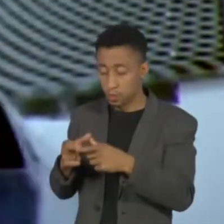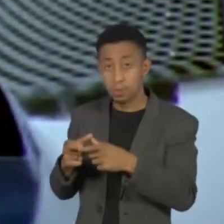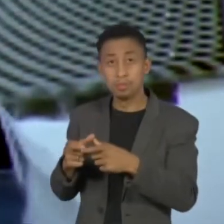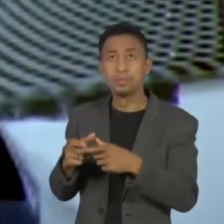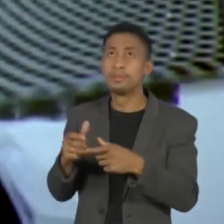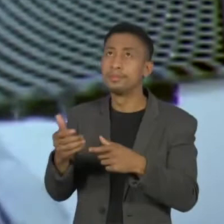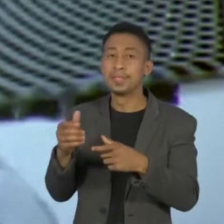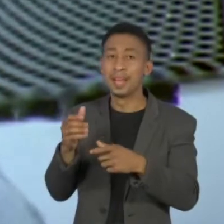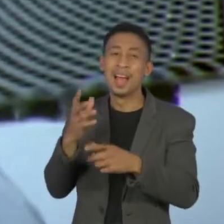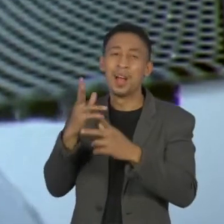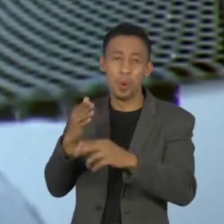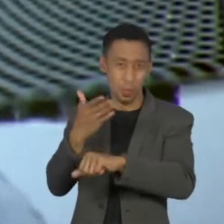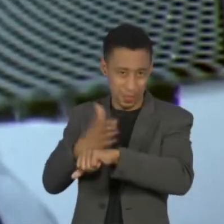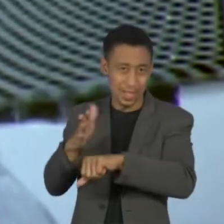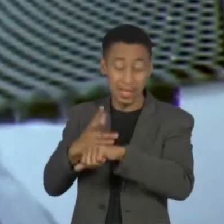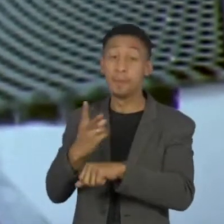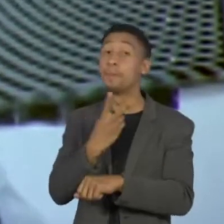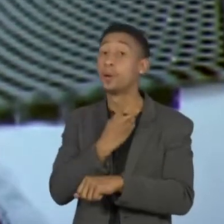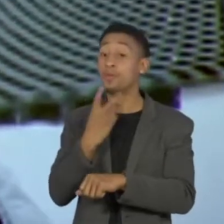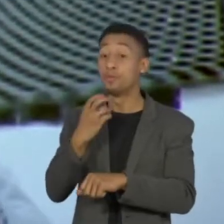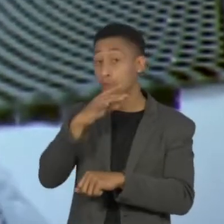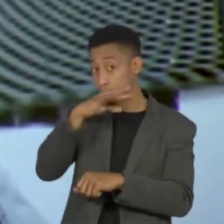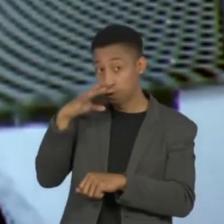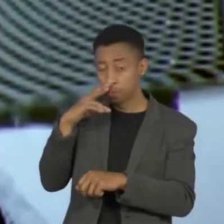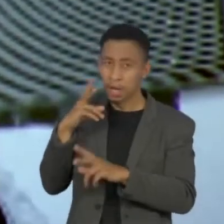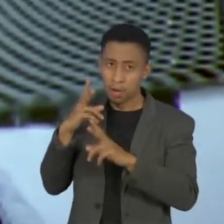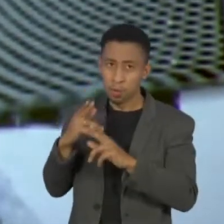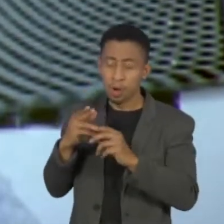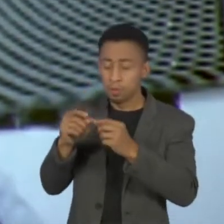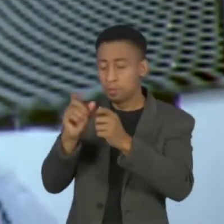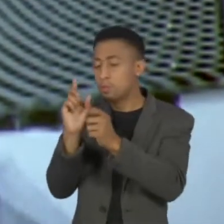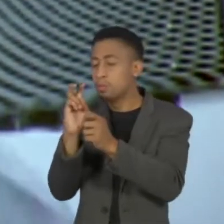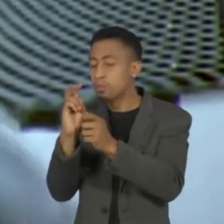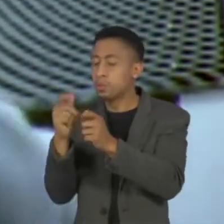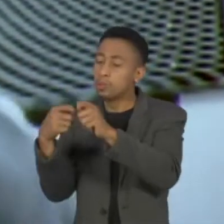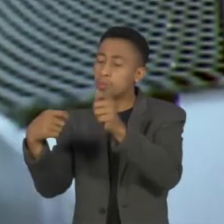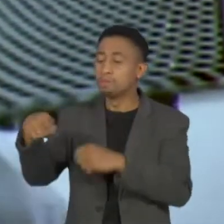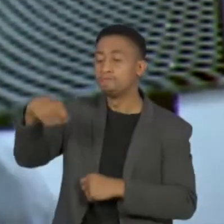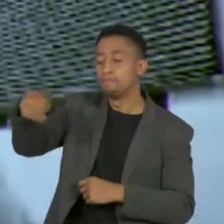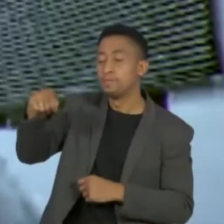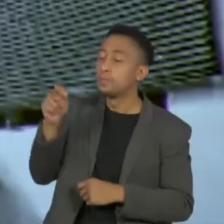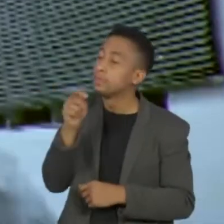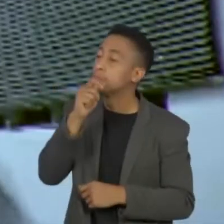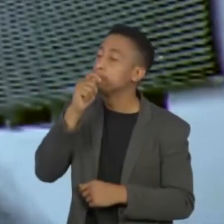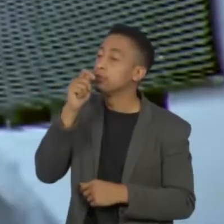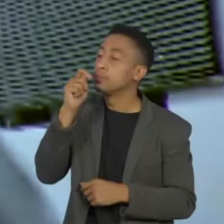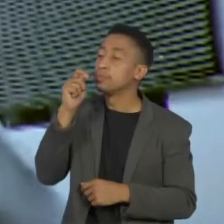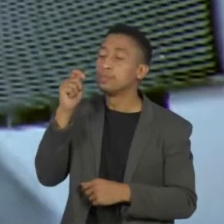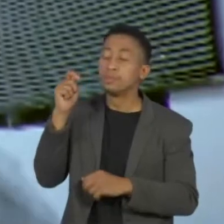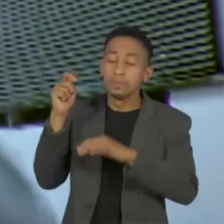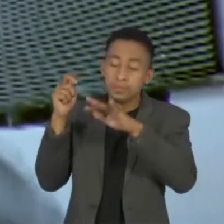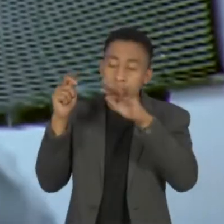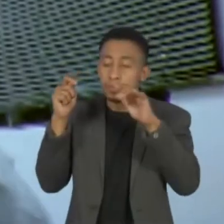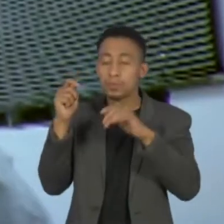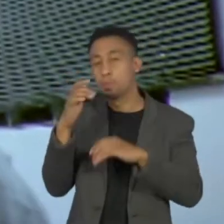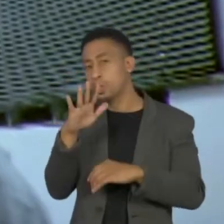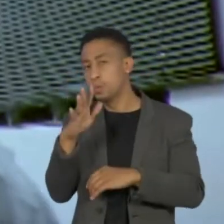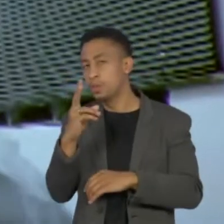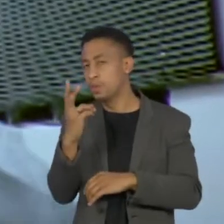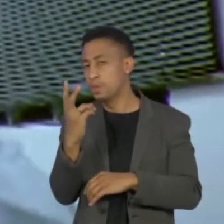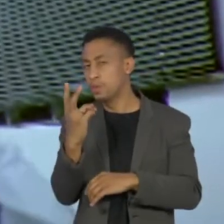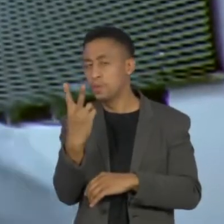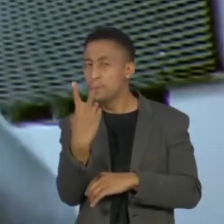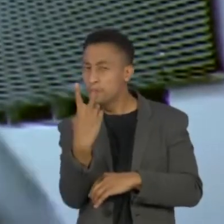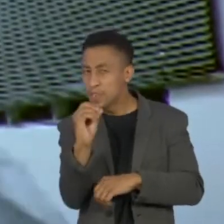se fosse testar um perfume, um cotonoide, alguma coisa assim. E você aproxima do nariz por 20 segundos, o máximo